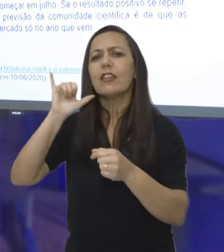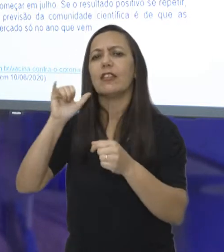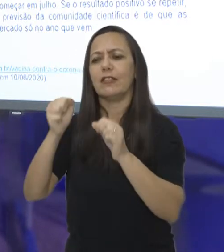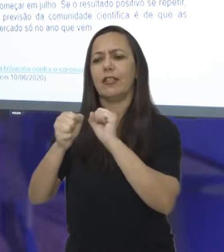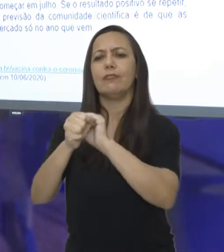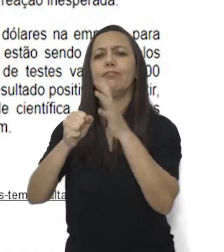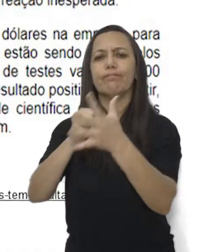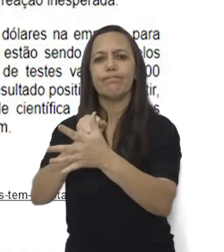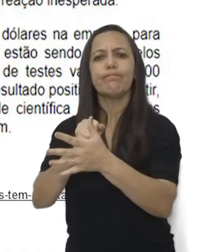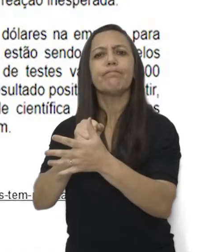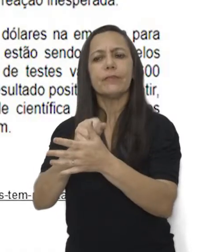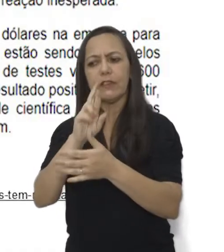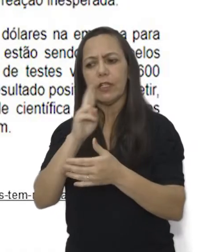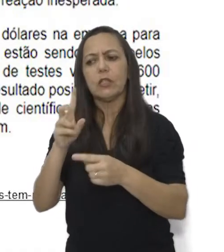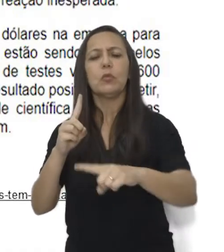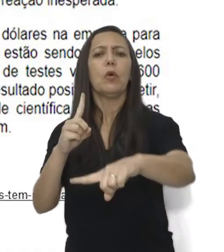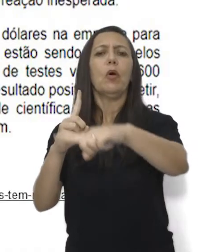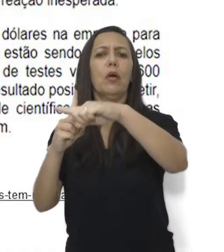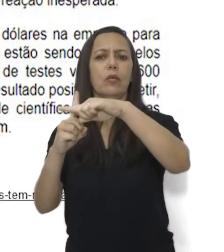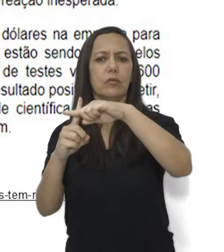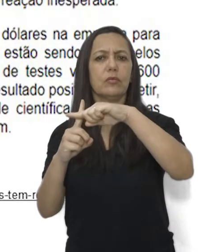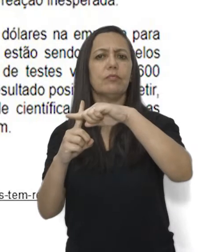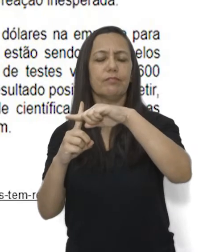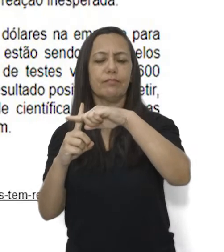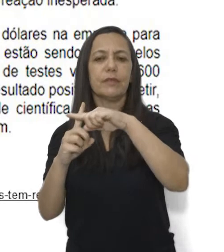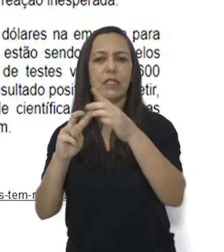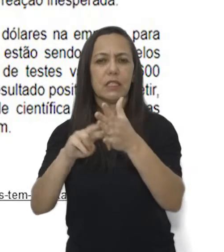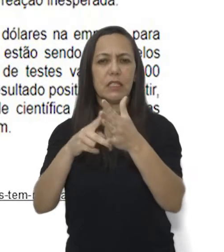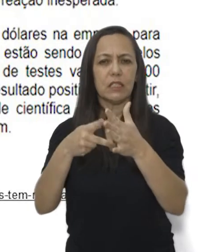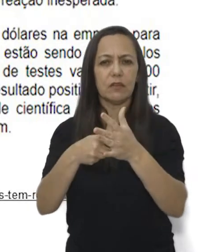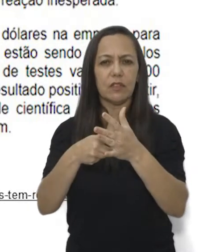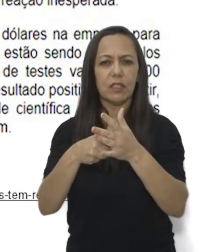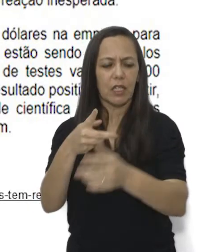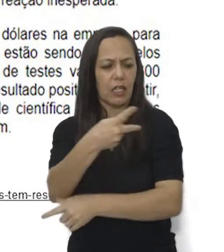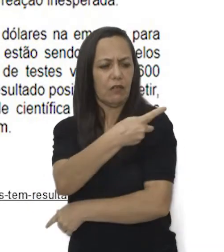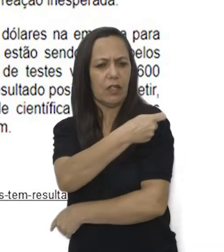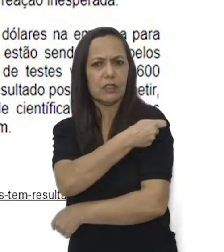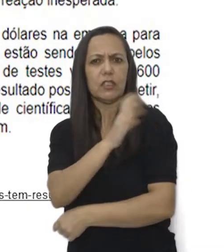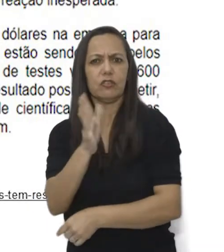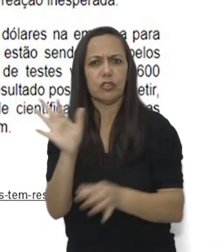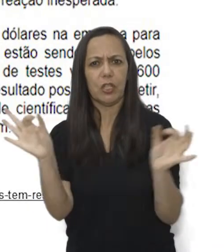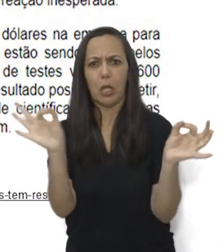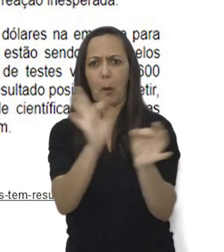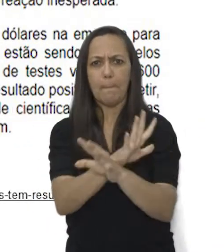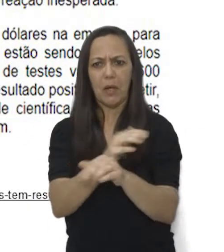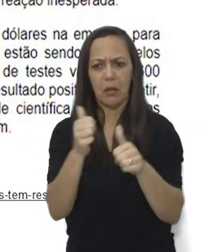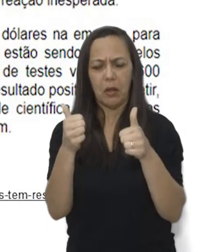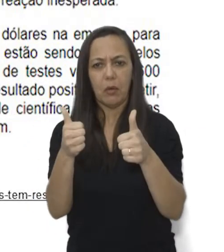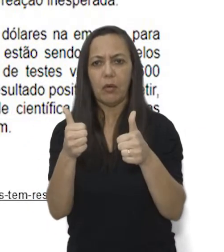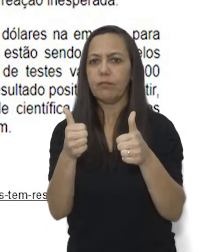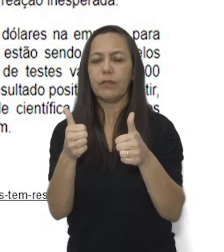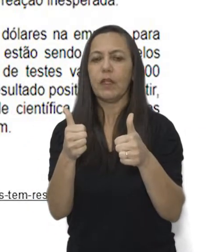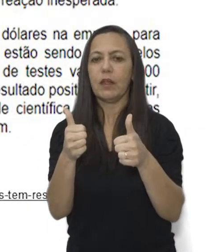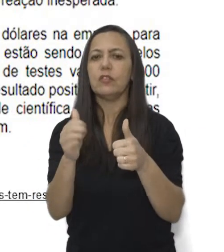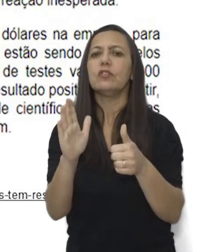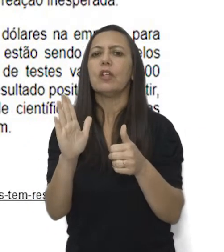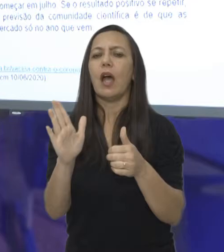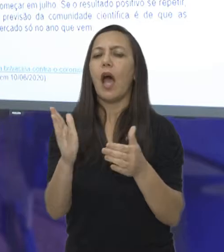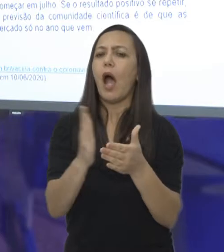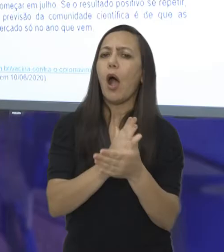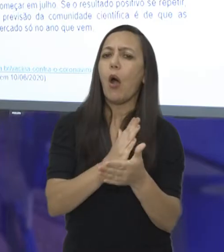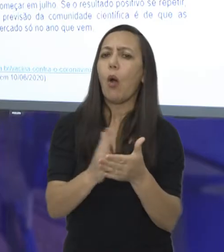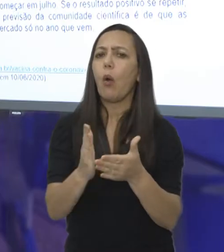resultados positivos. Isso não significa que a vacina está pronta. Já foram feitos apenas